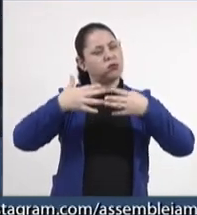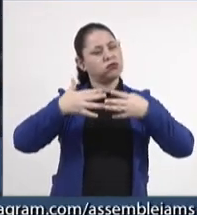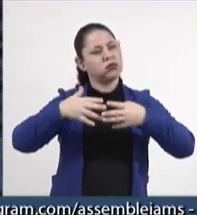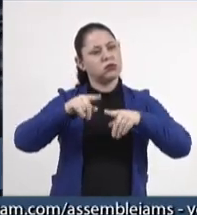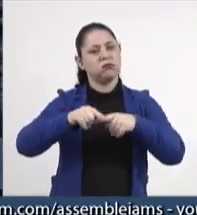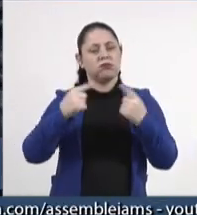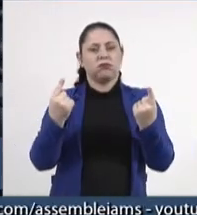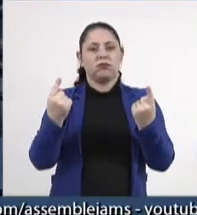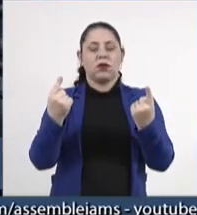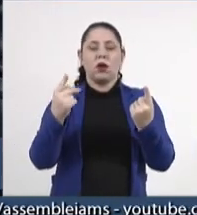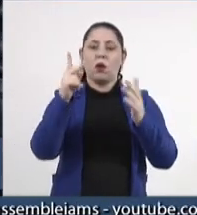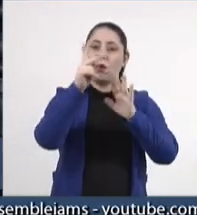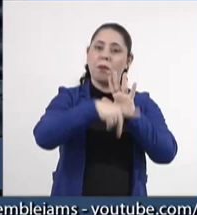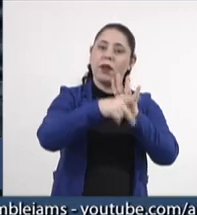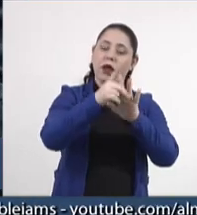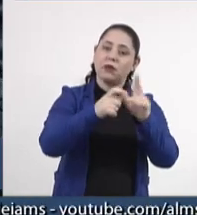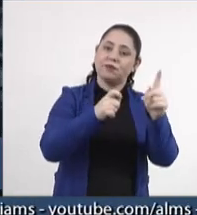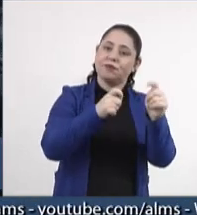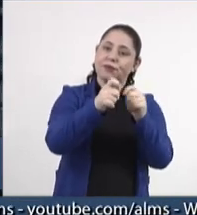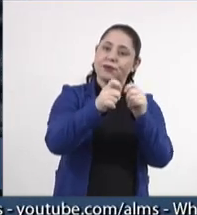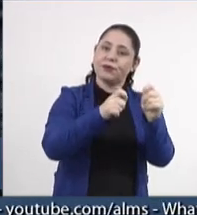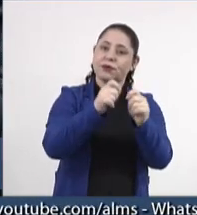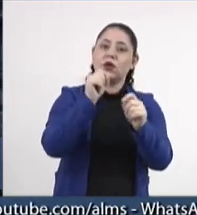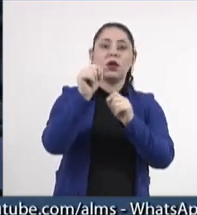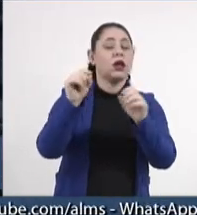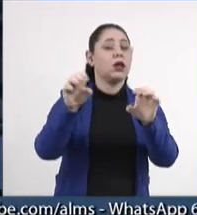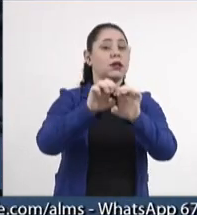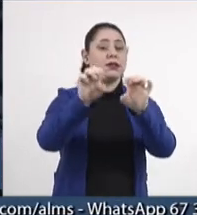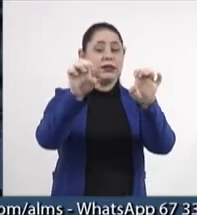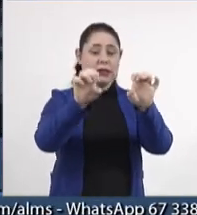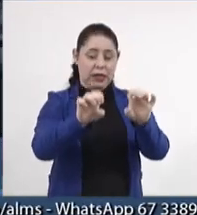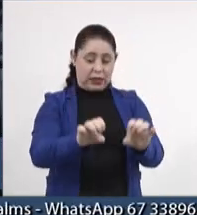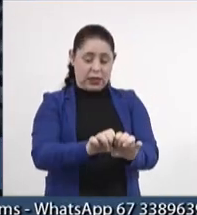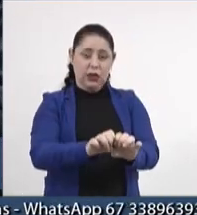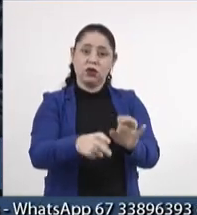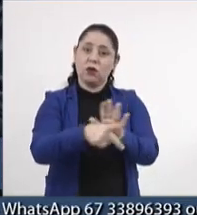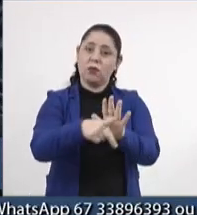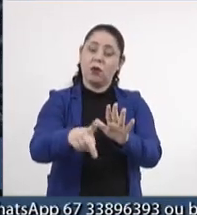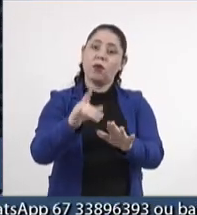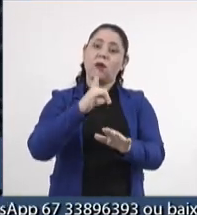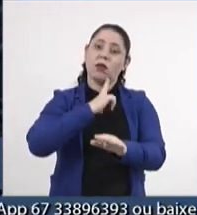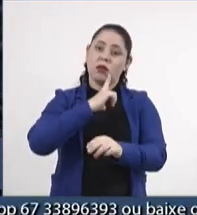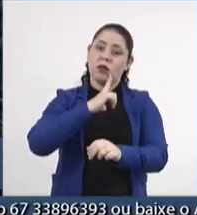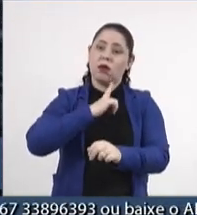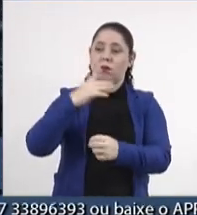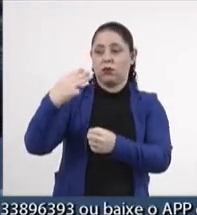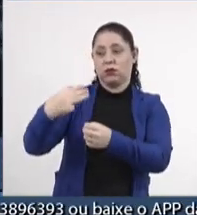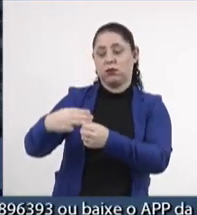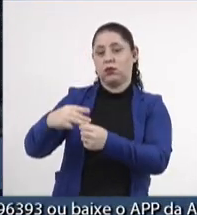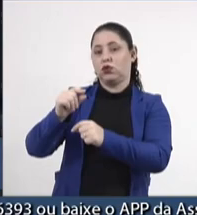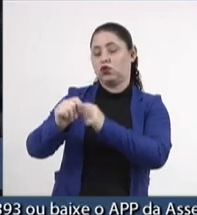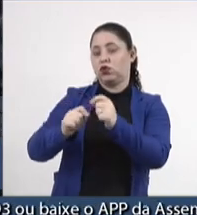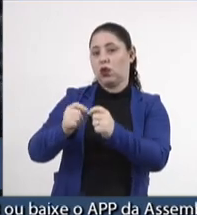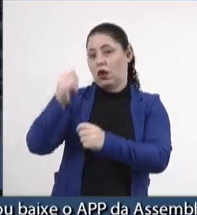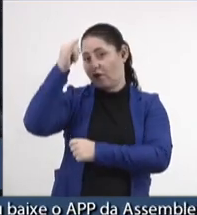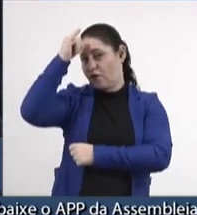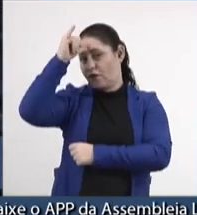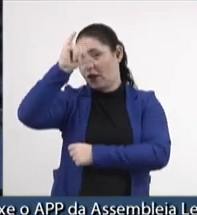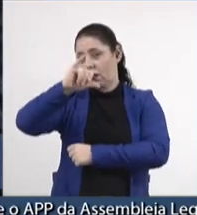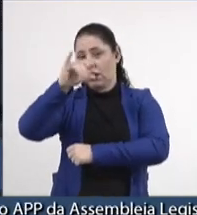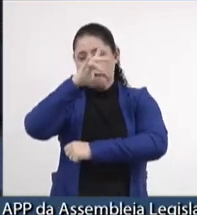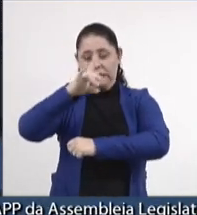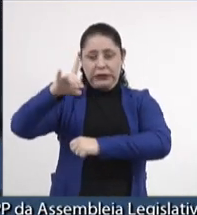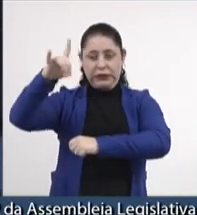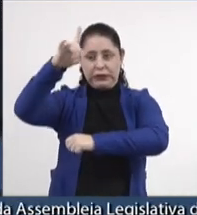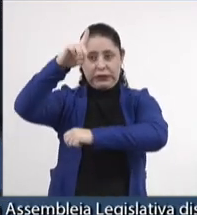mas o plano de contingenciamento é a estratégia que um município tem de combate ao